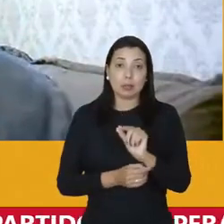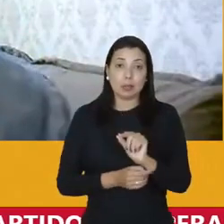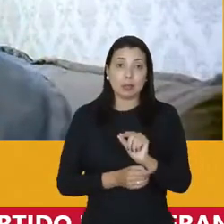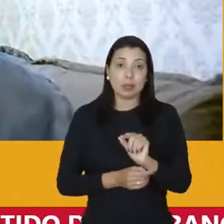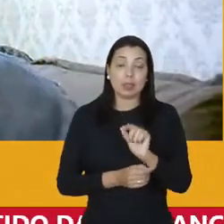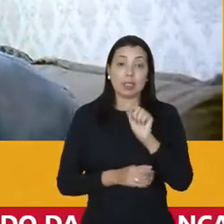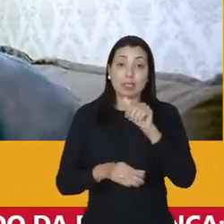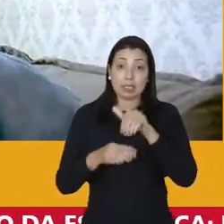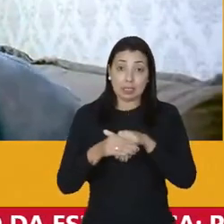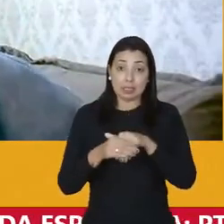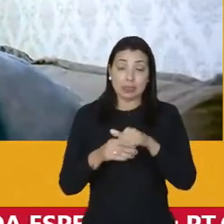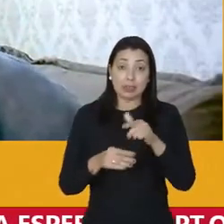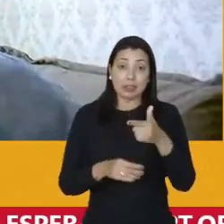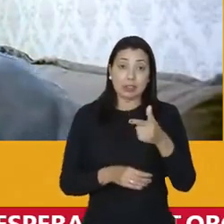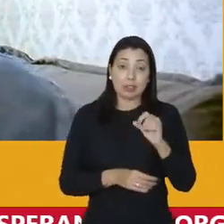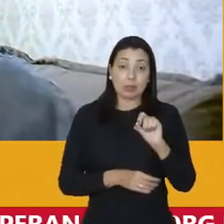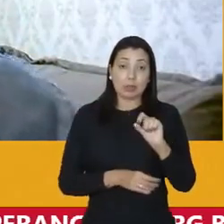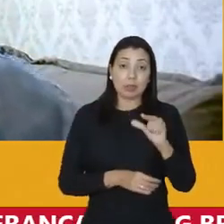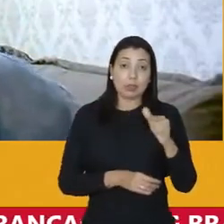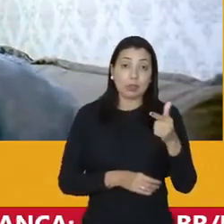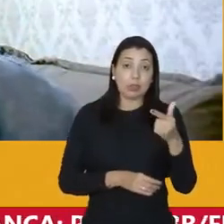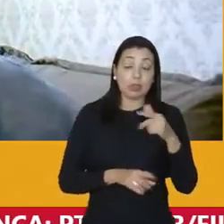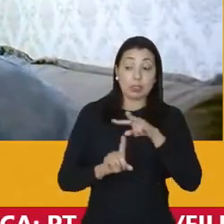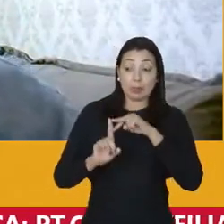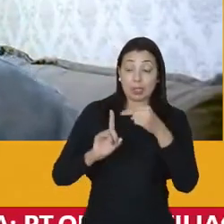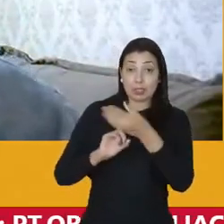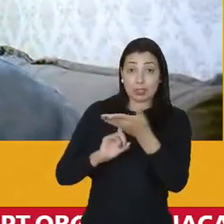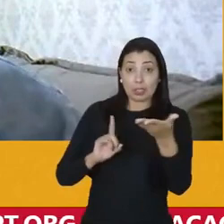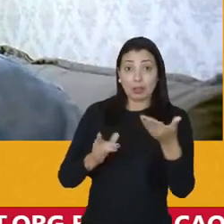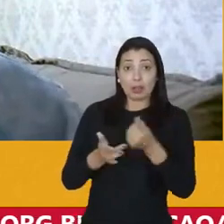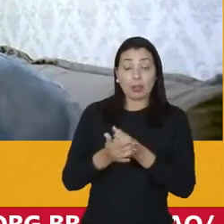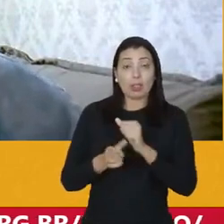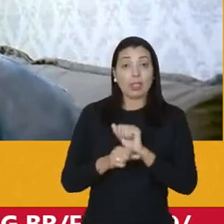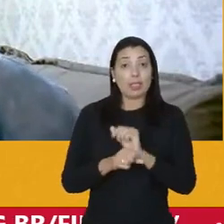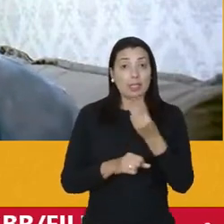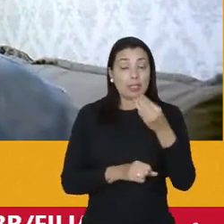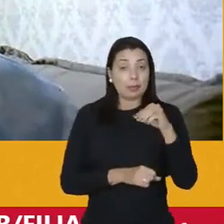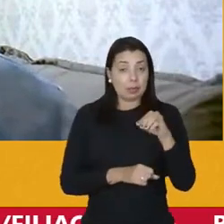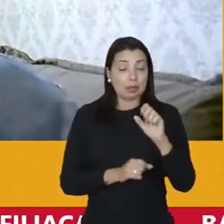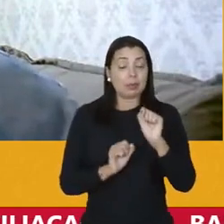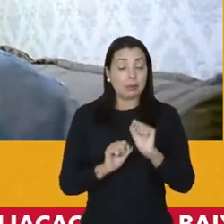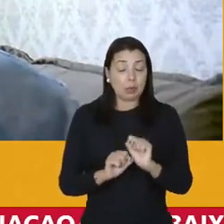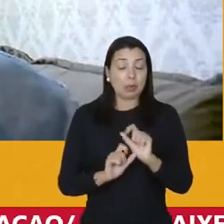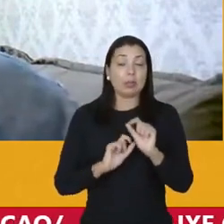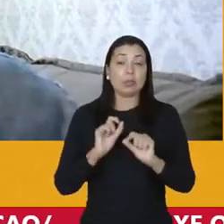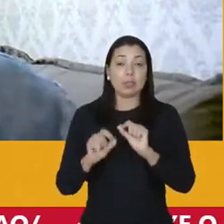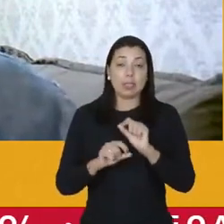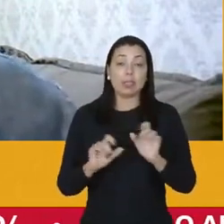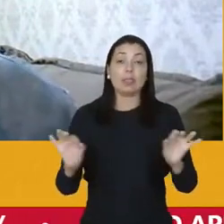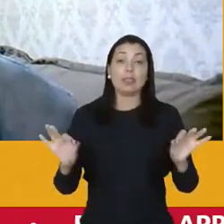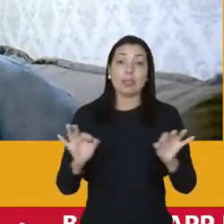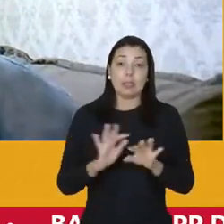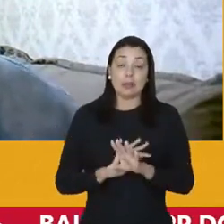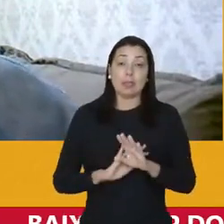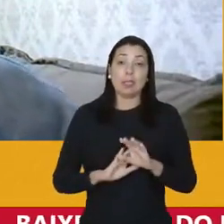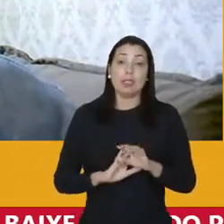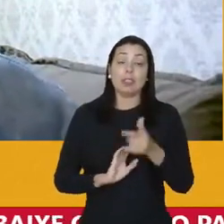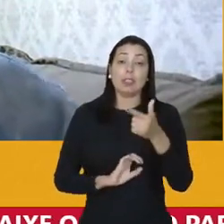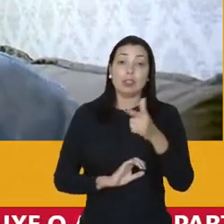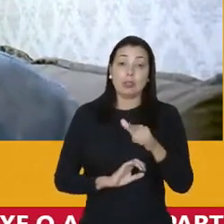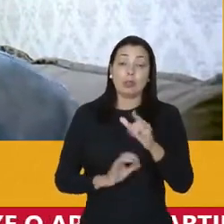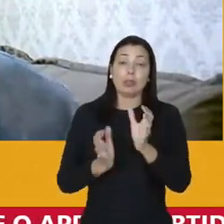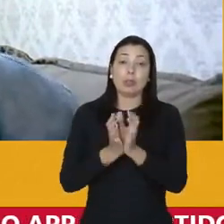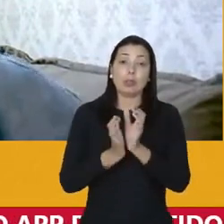sobre as eleições de 2022 e a expectativa de vocês nesses próximos três minutos para que a gente possa encerrar mais um Biga